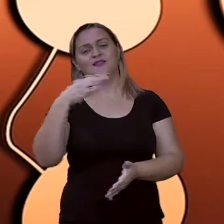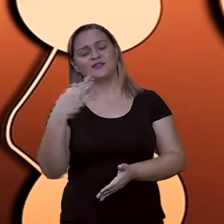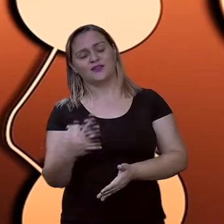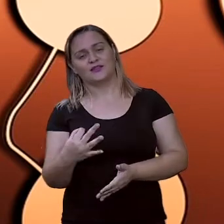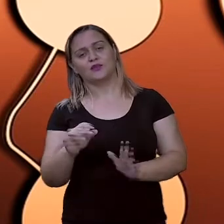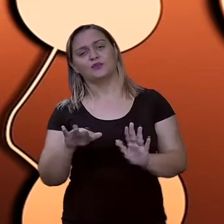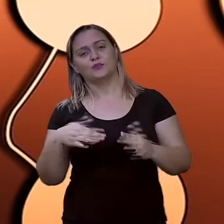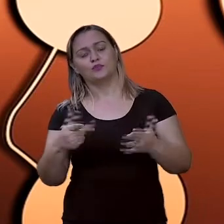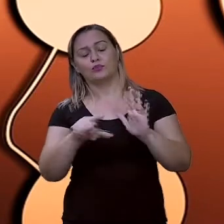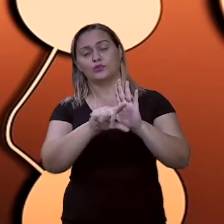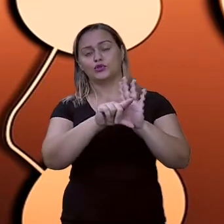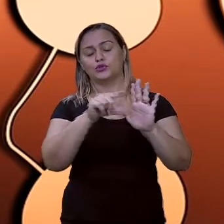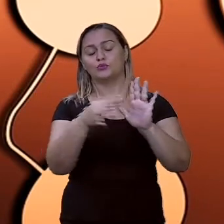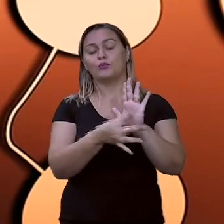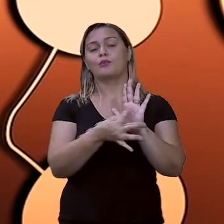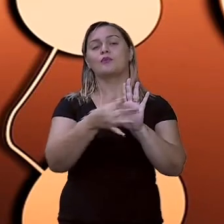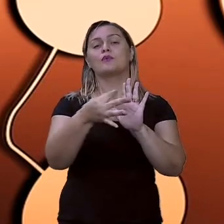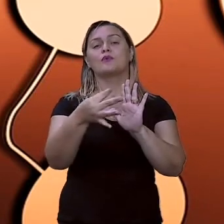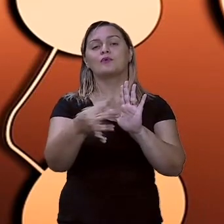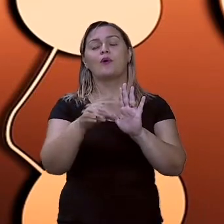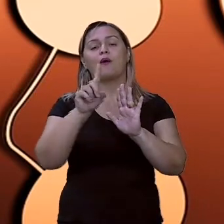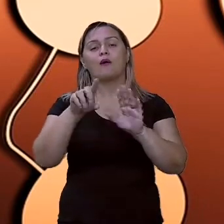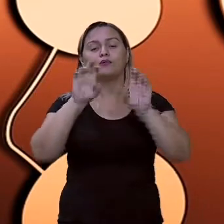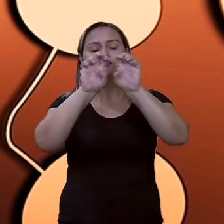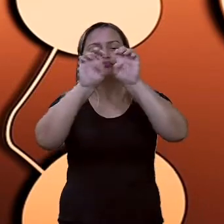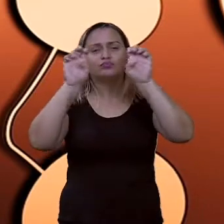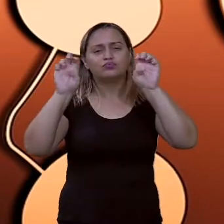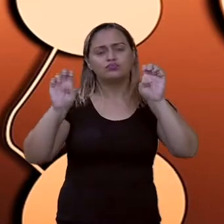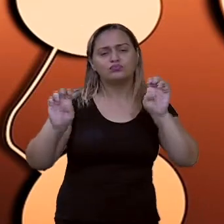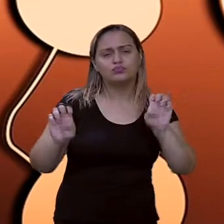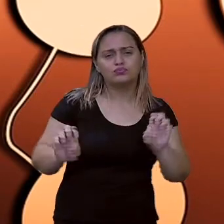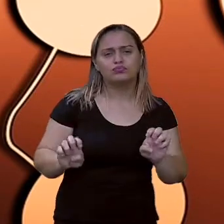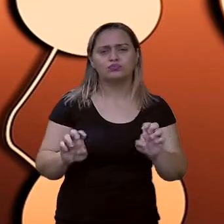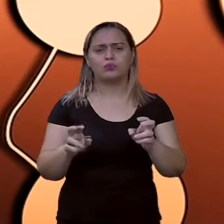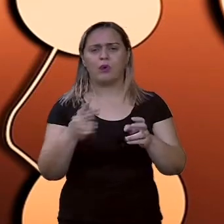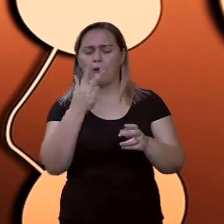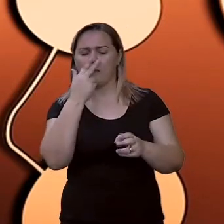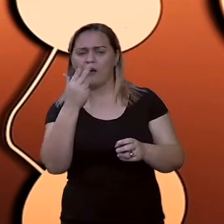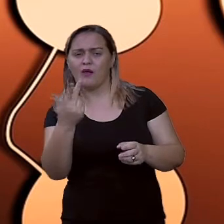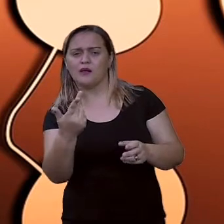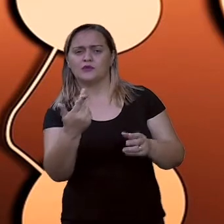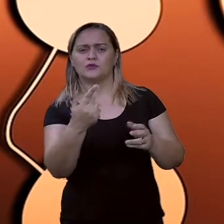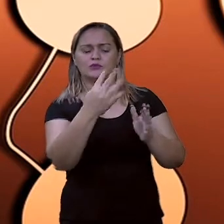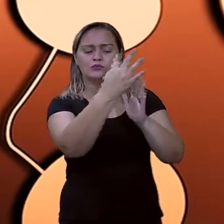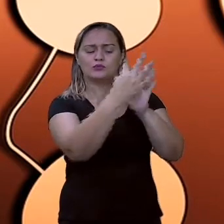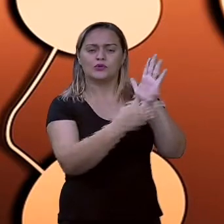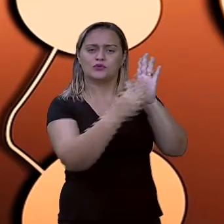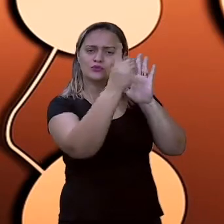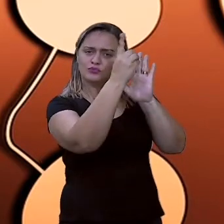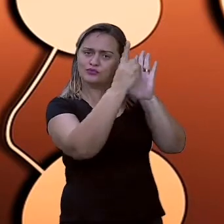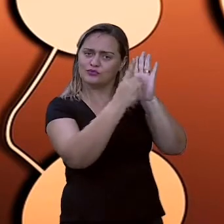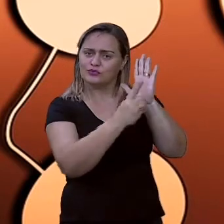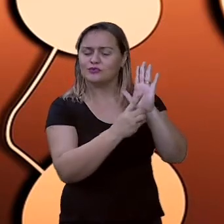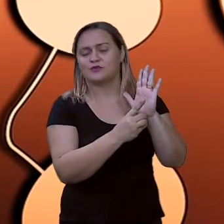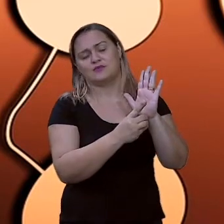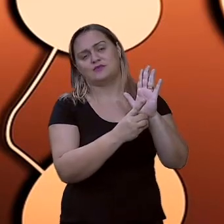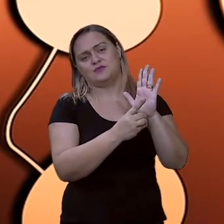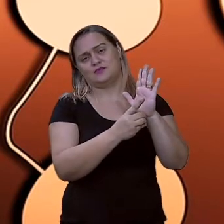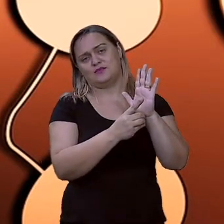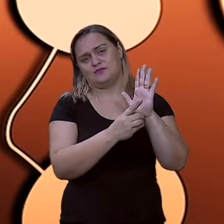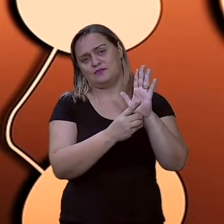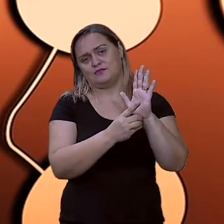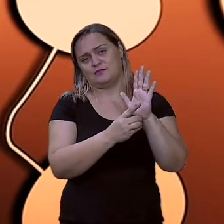artigo de opinião faz parte da estrutura do texto aí dissertativo. São muitas as semelhanças com esse texto